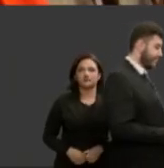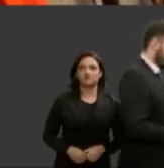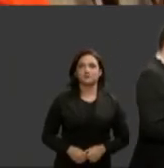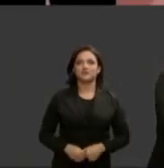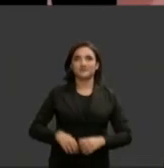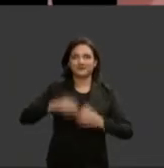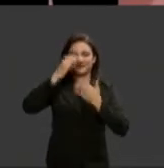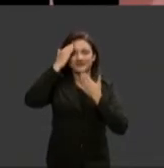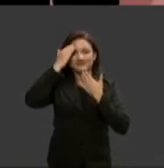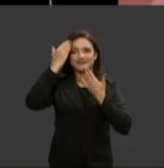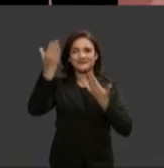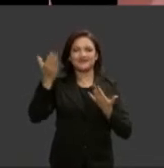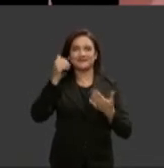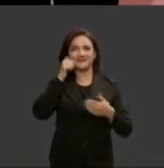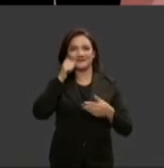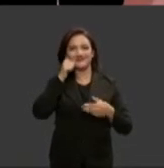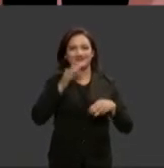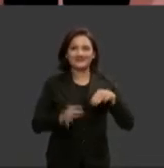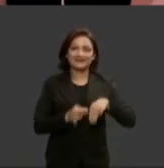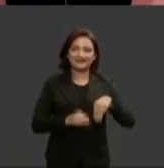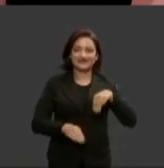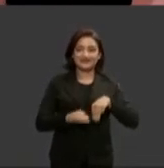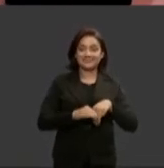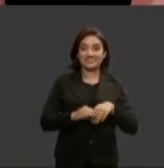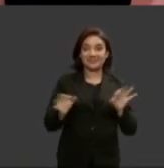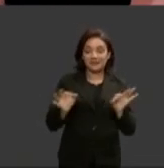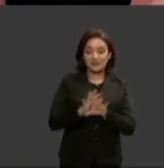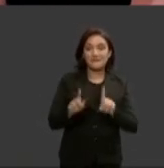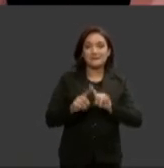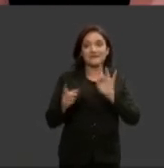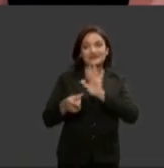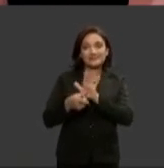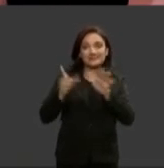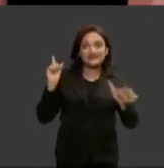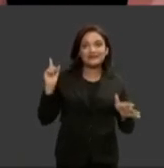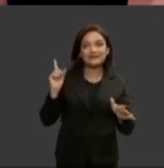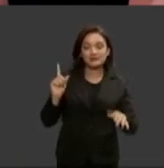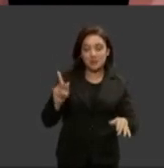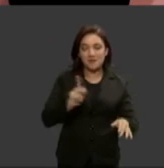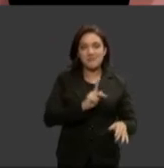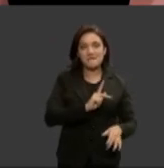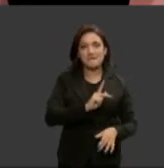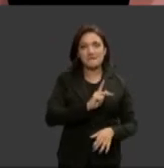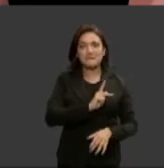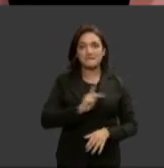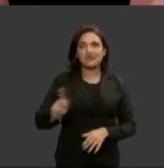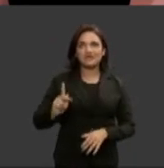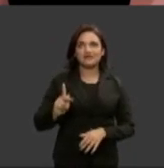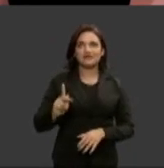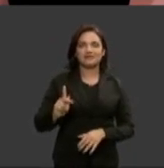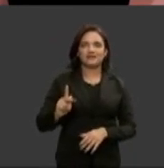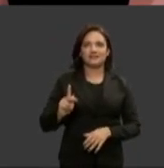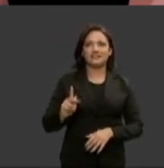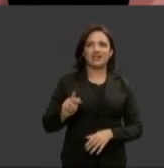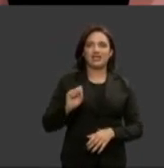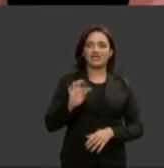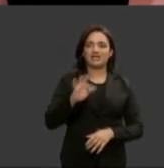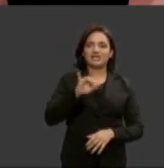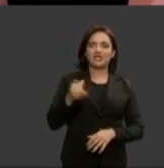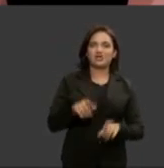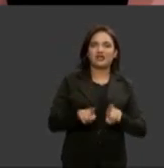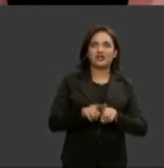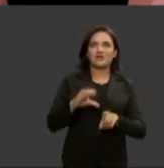obrigada ministra antes de encerrar eu passo a palavra para o presidente do STJ e do CJF ministro